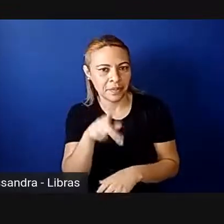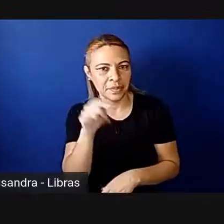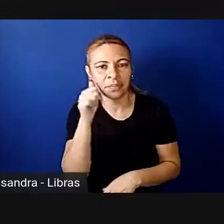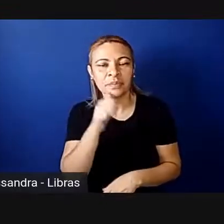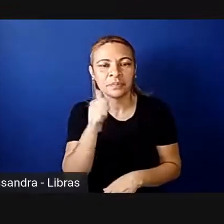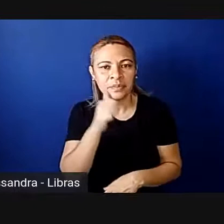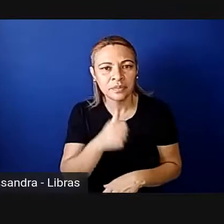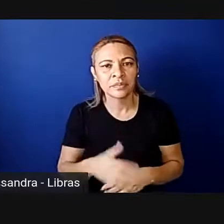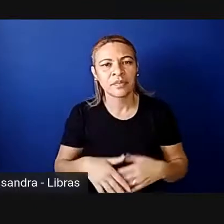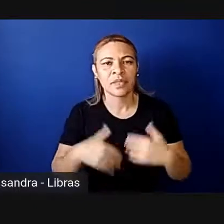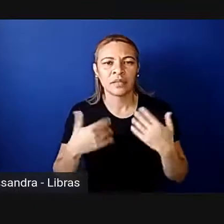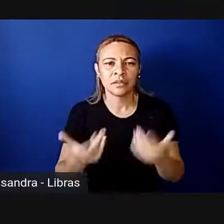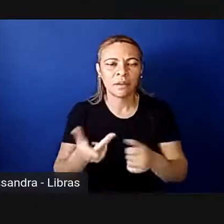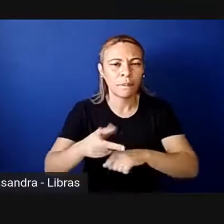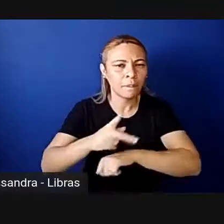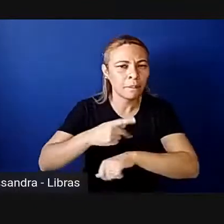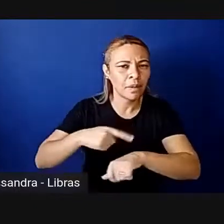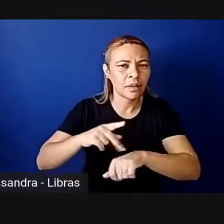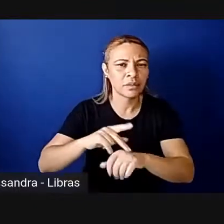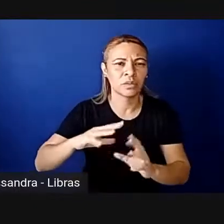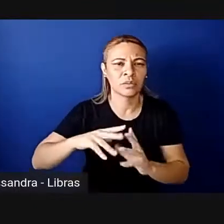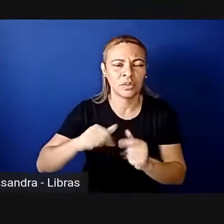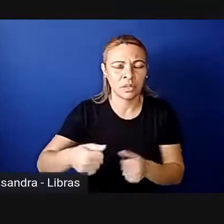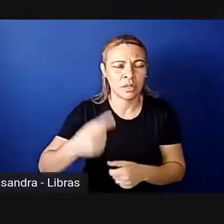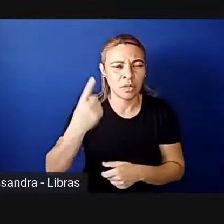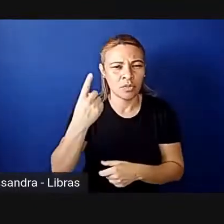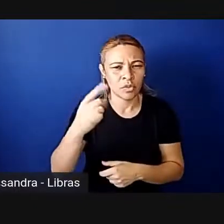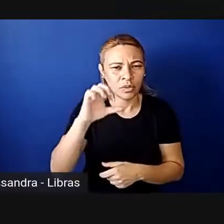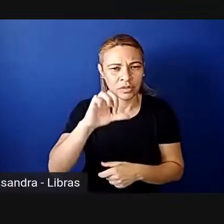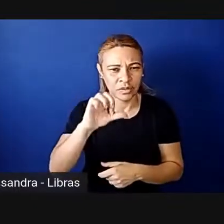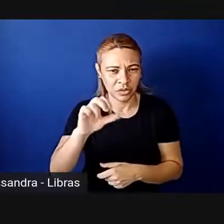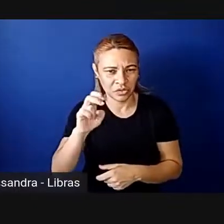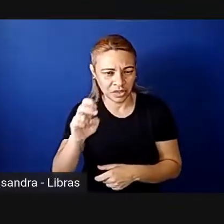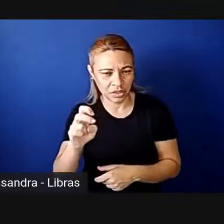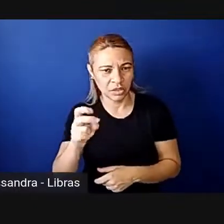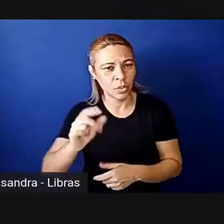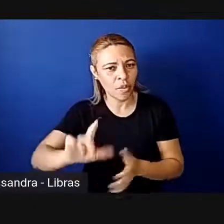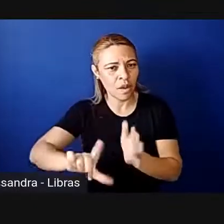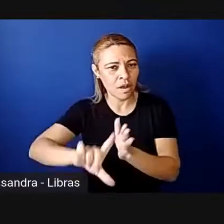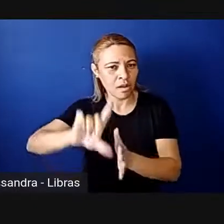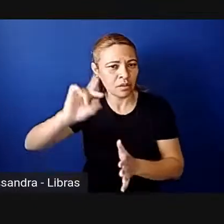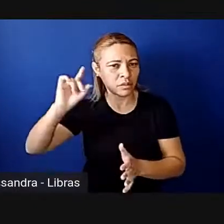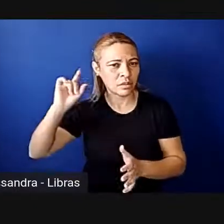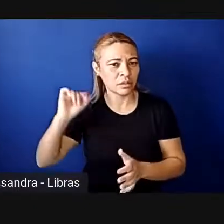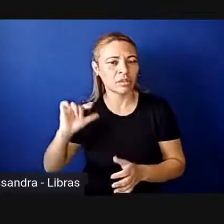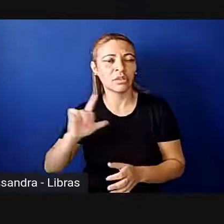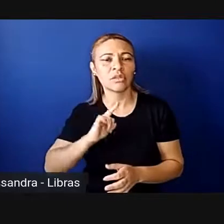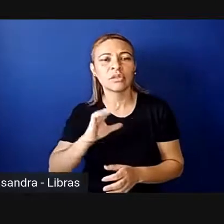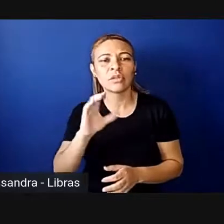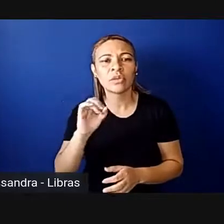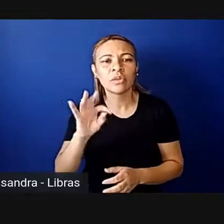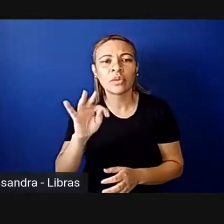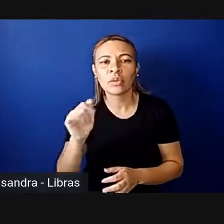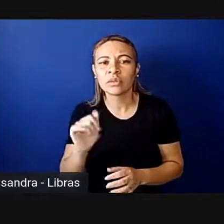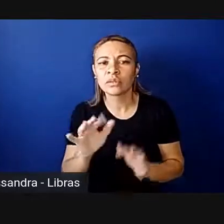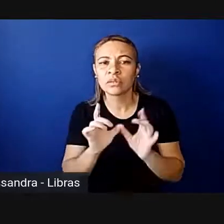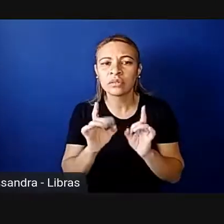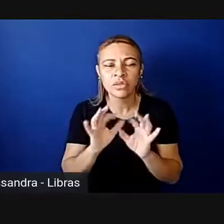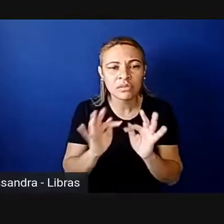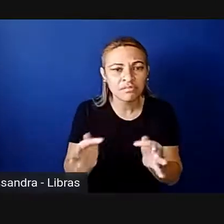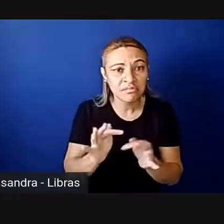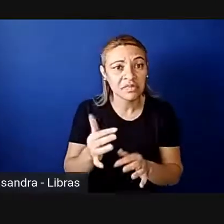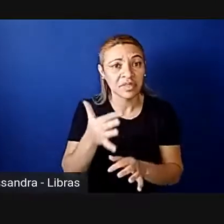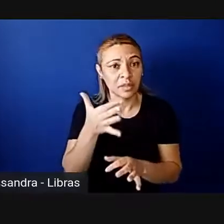países no mundo antes de 1995 tinham cotas só, e dez anos depois,